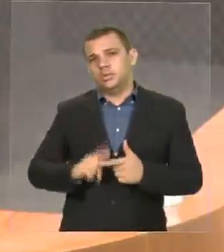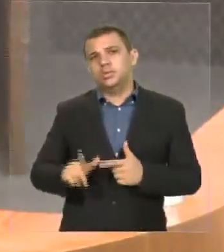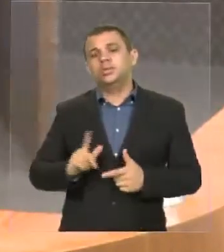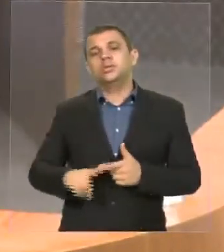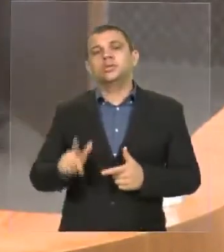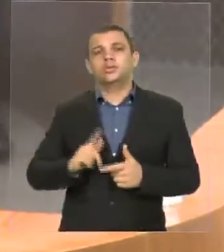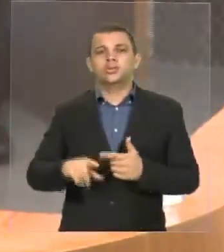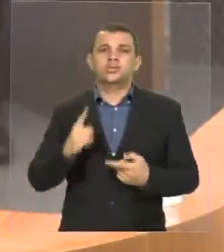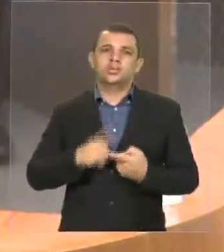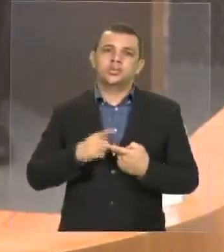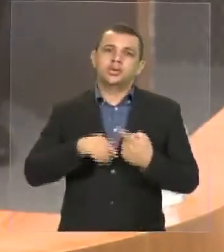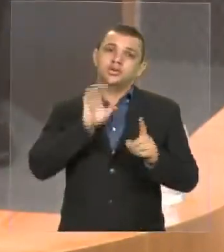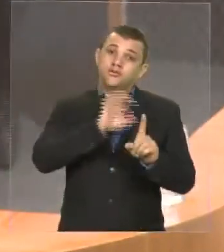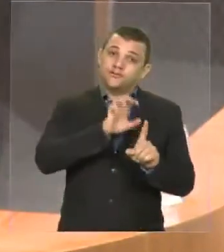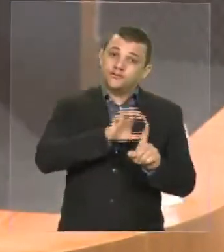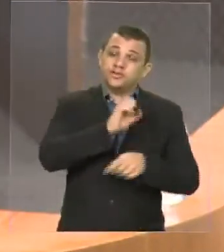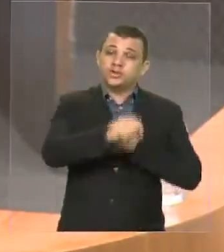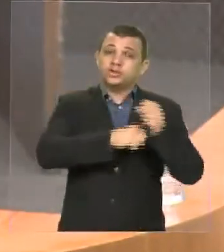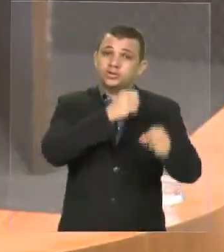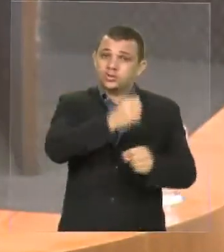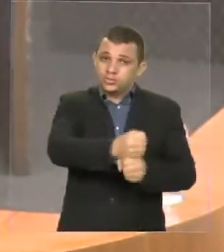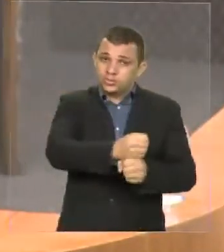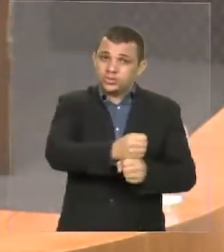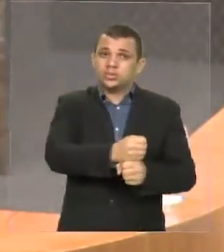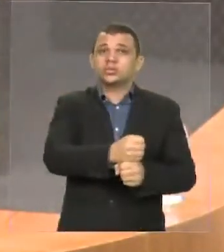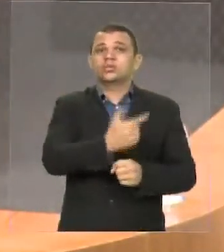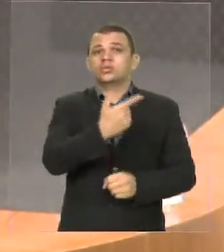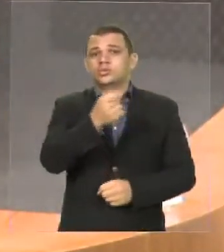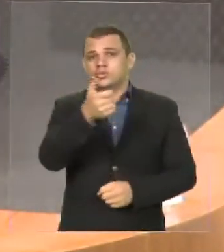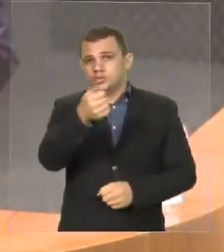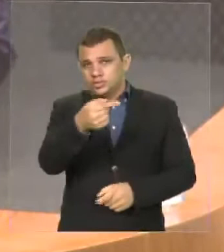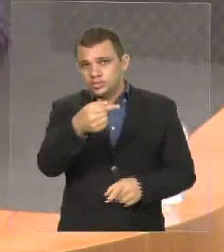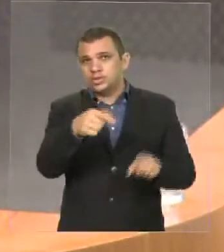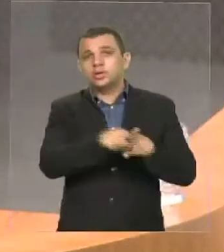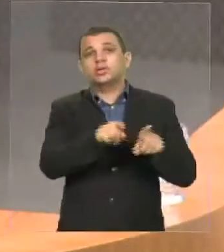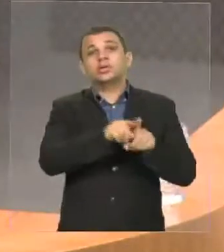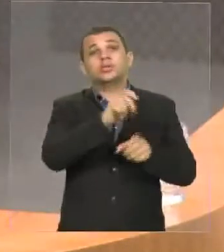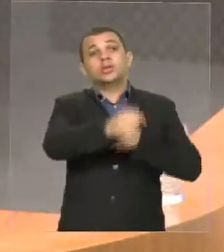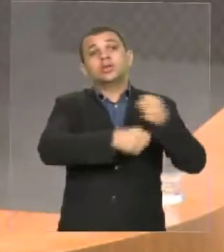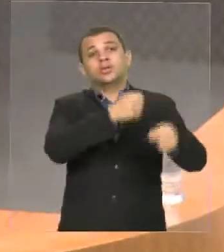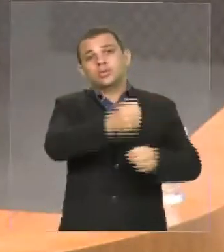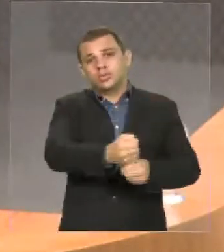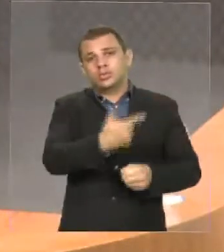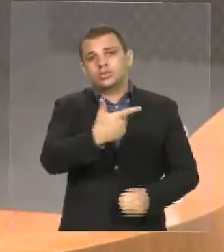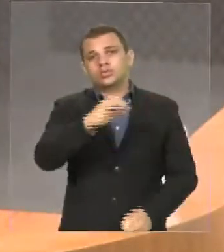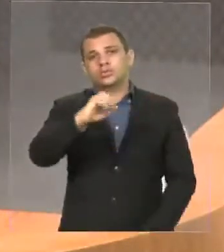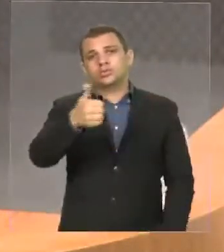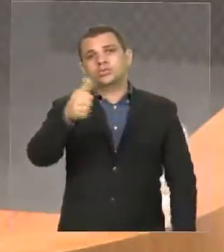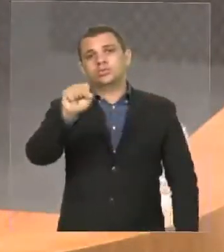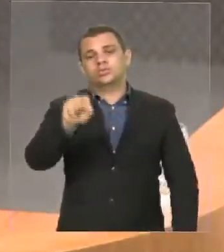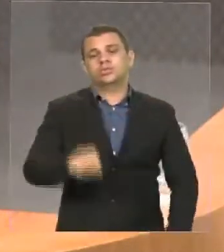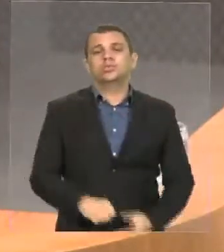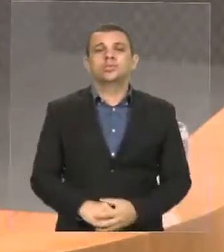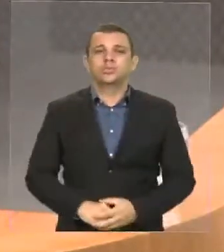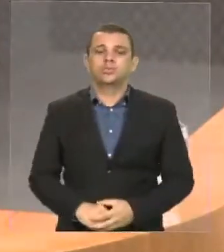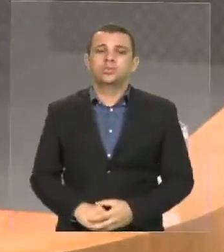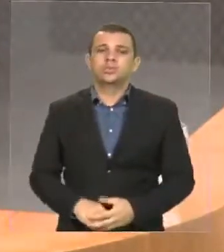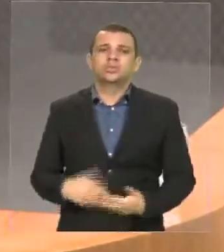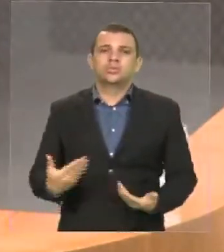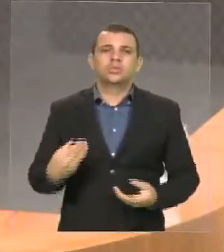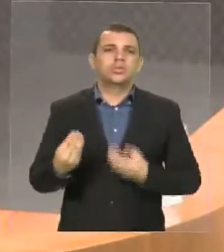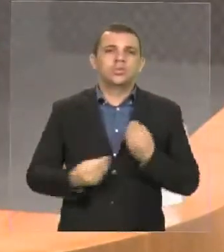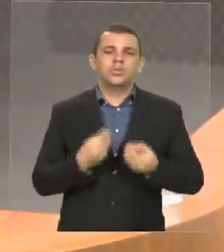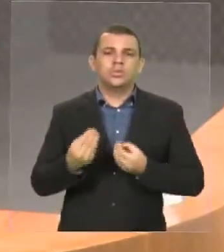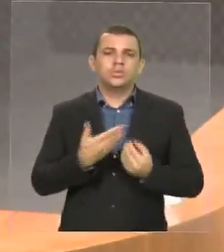pelô do ano que vem e o pelô de 2018. Como, deputado leitor, o governador Flávio Dino, ao